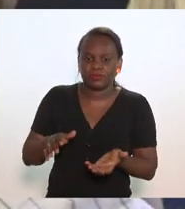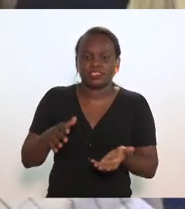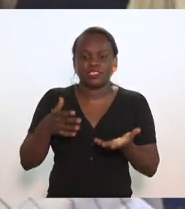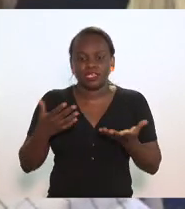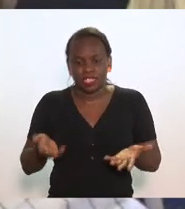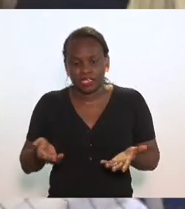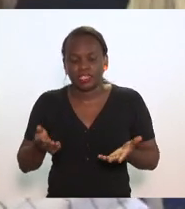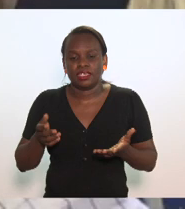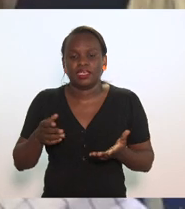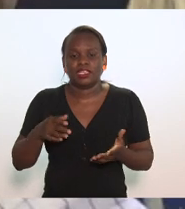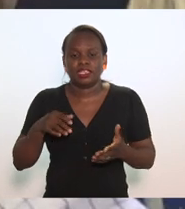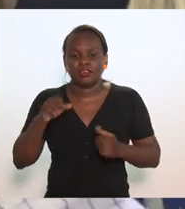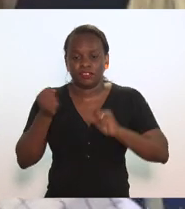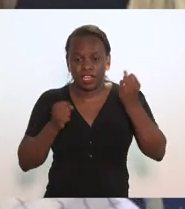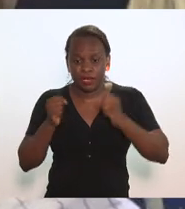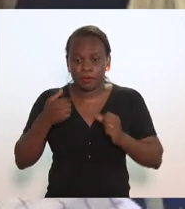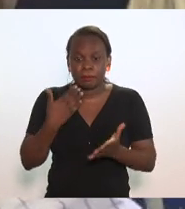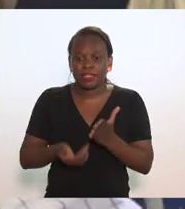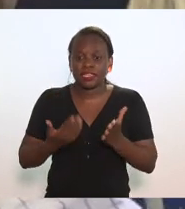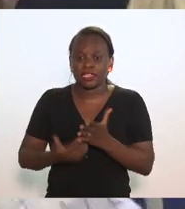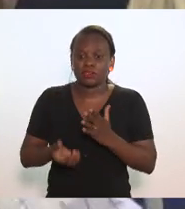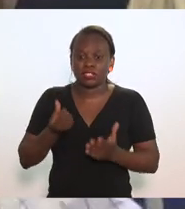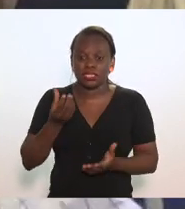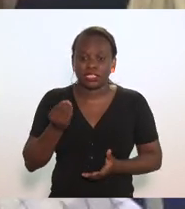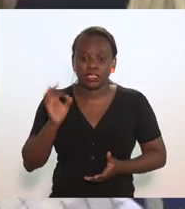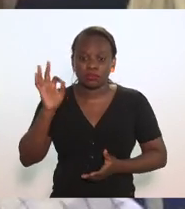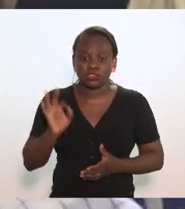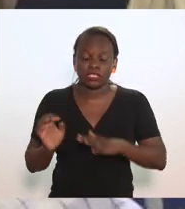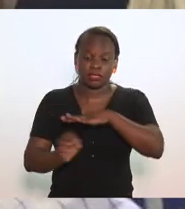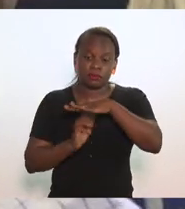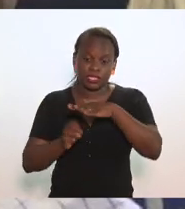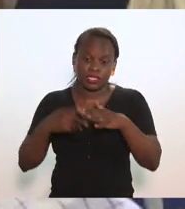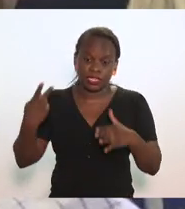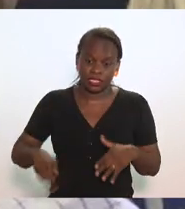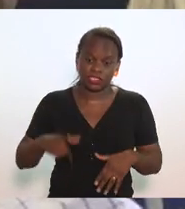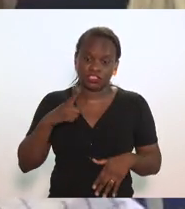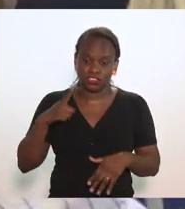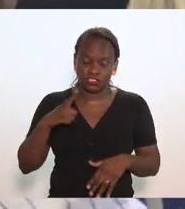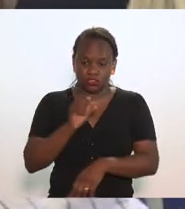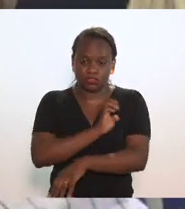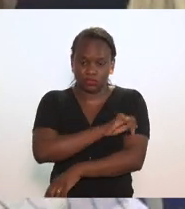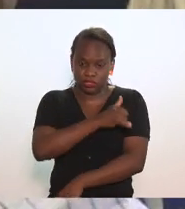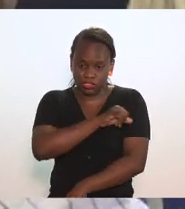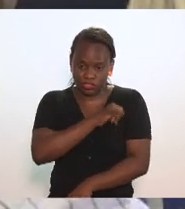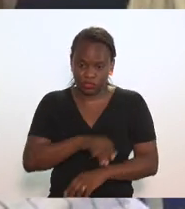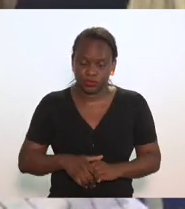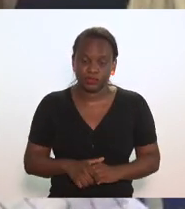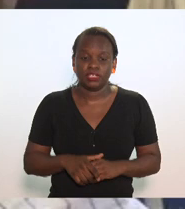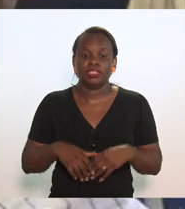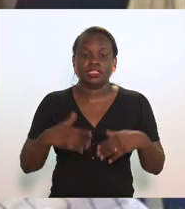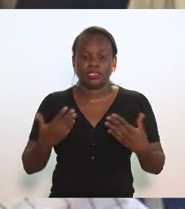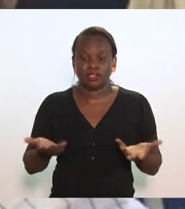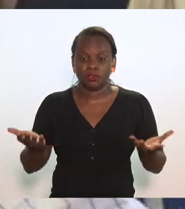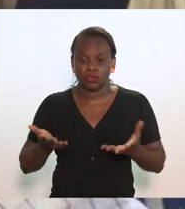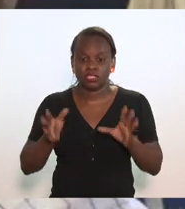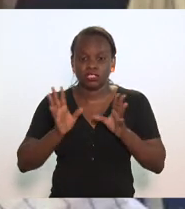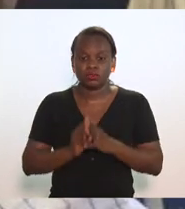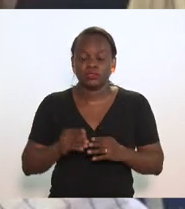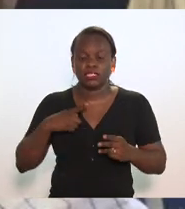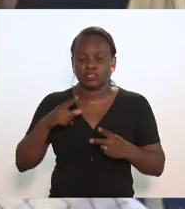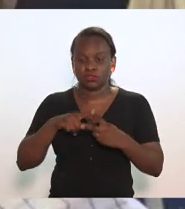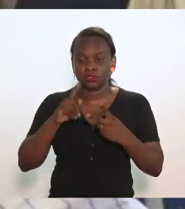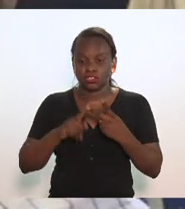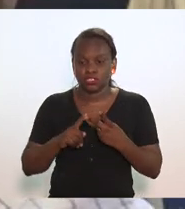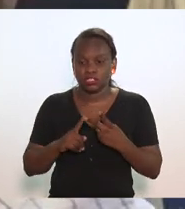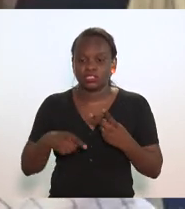moagem de trigo perdeu mais de 60% das empresas aqui instaladas. E, resumindo hoje, duas empresas que